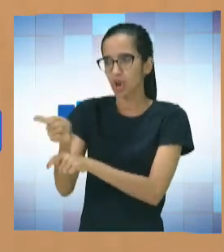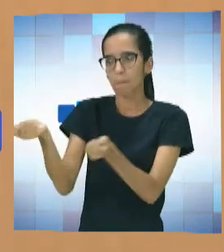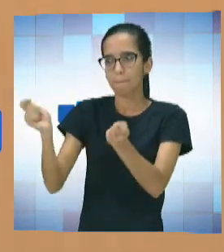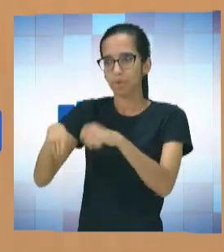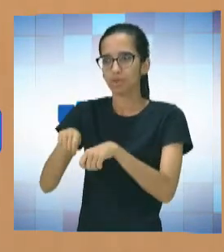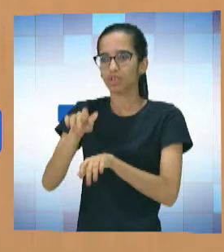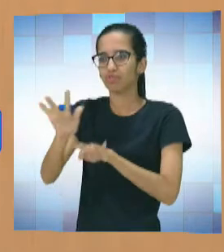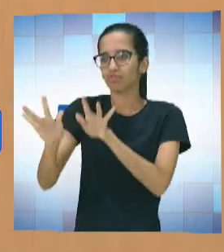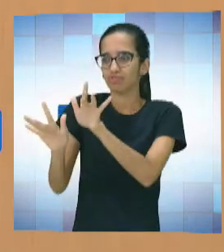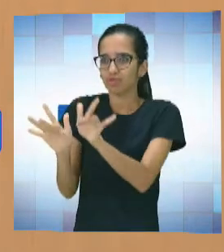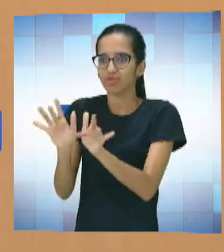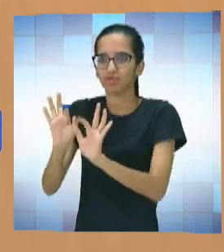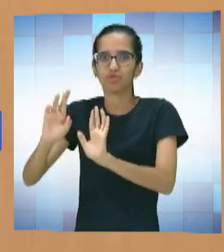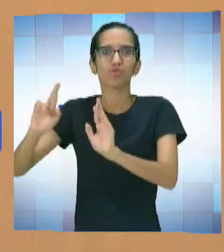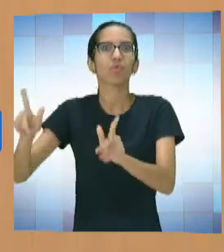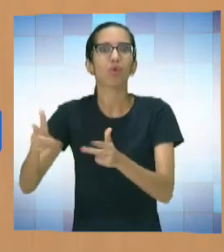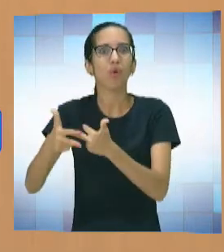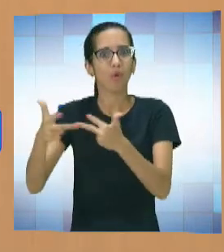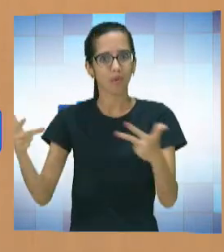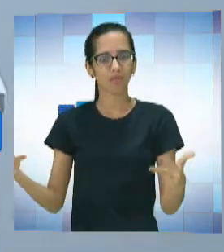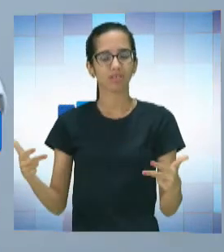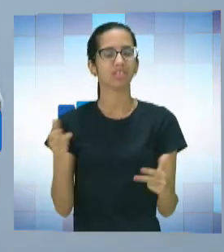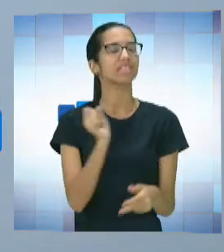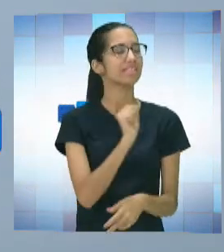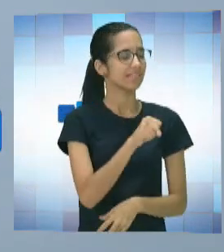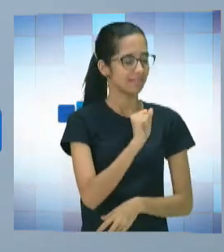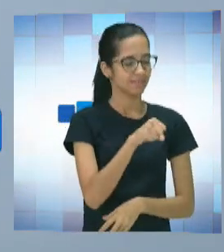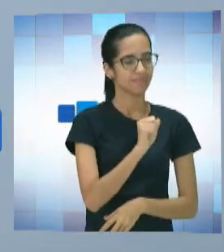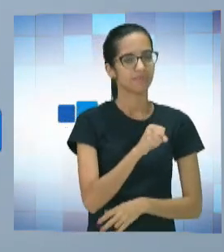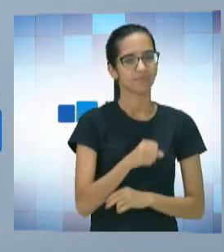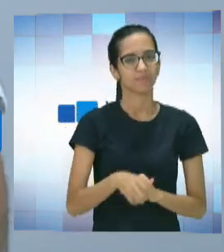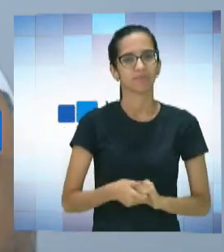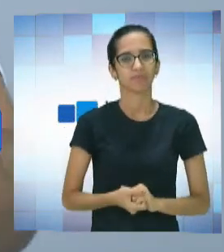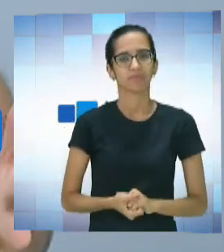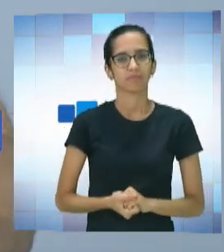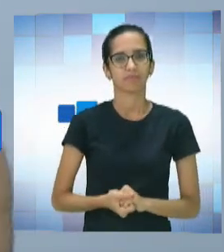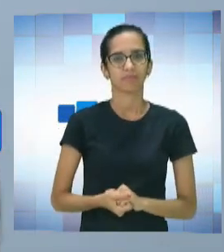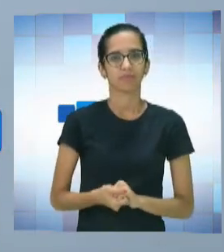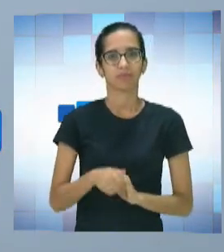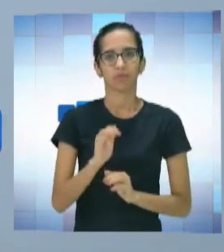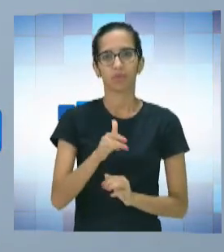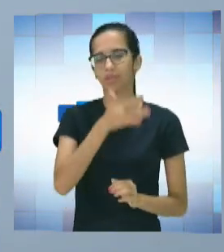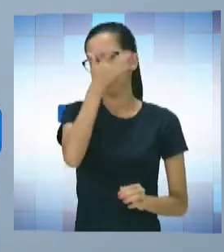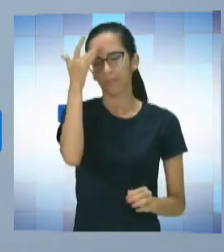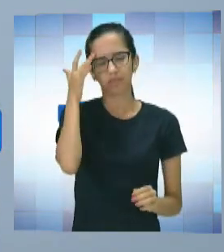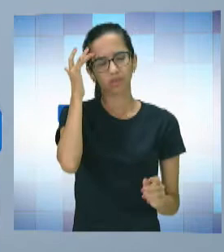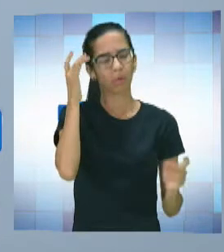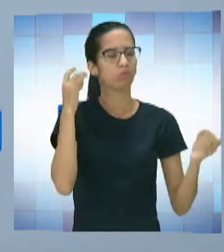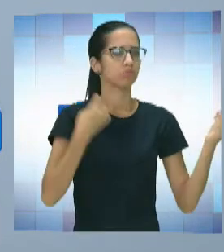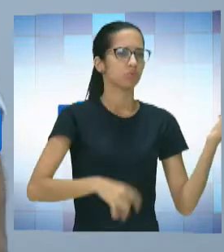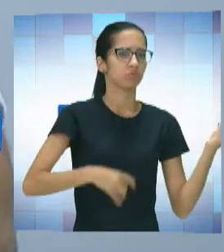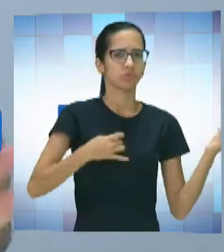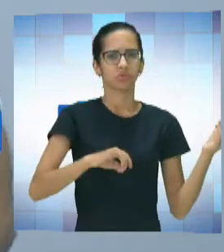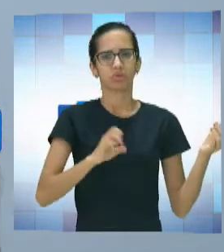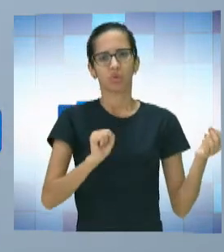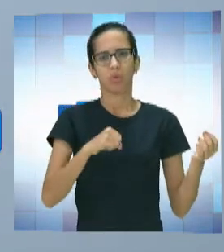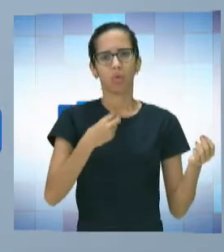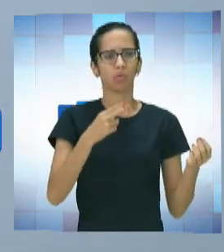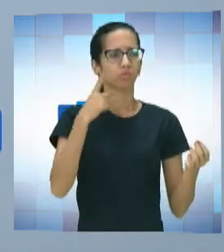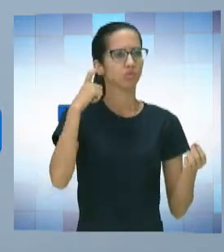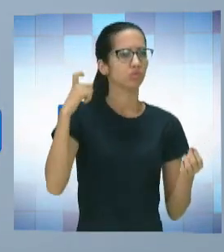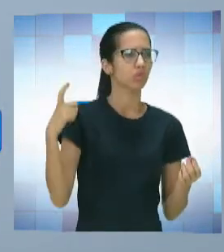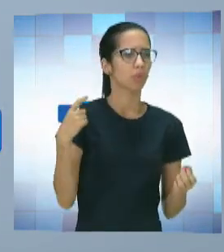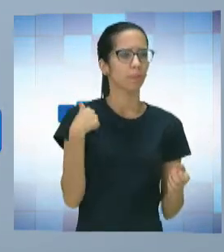musical. Sim. Aí, quando alguém tocava um instrumento ou tirava algum som em algum